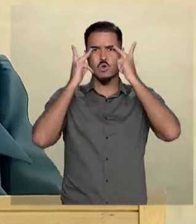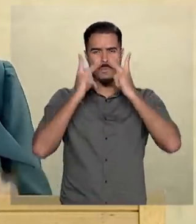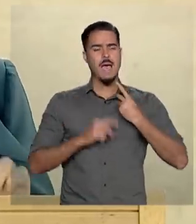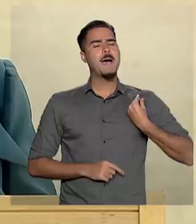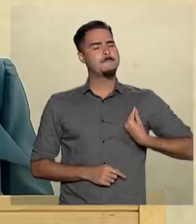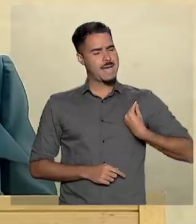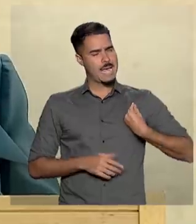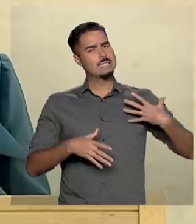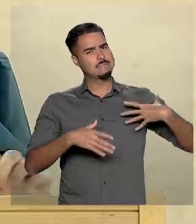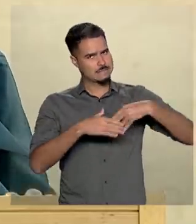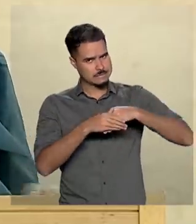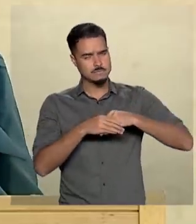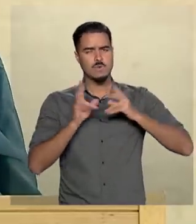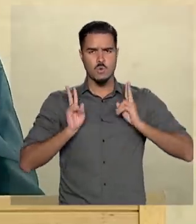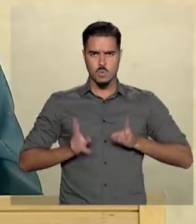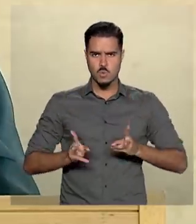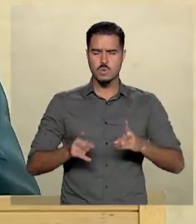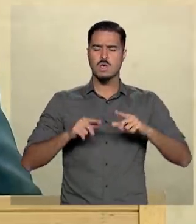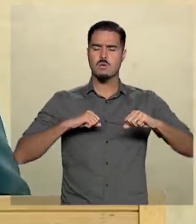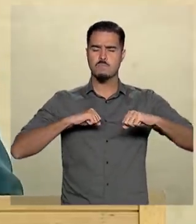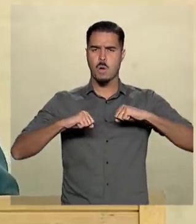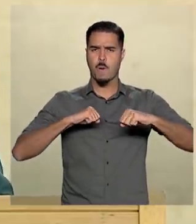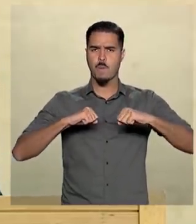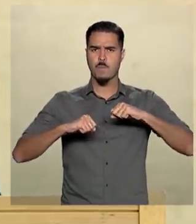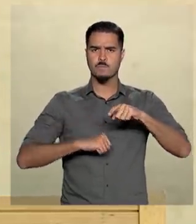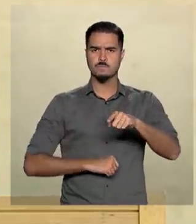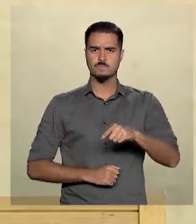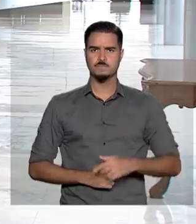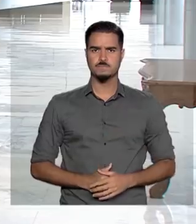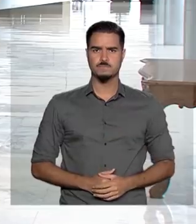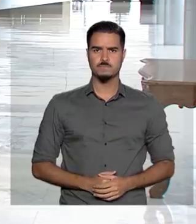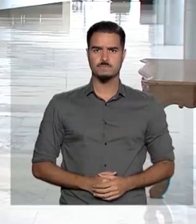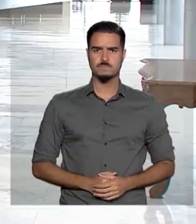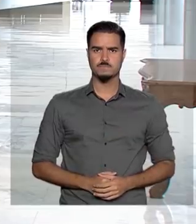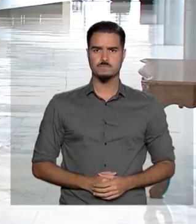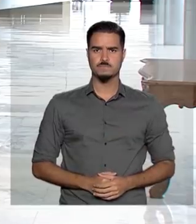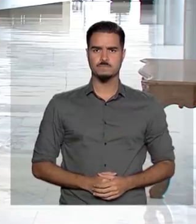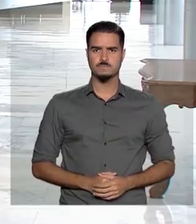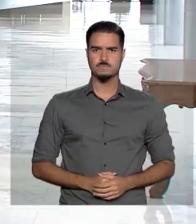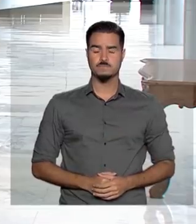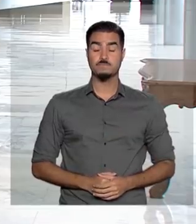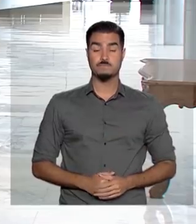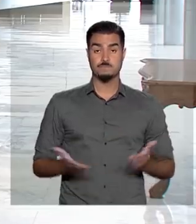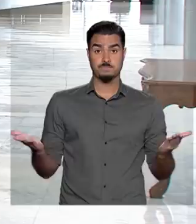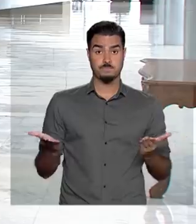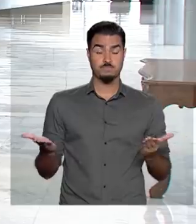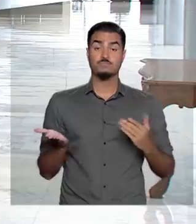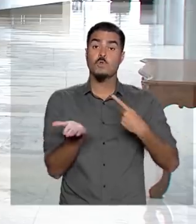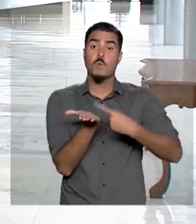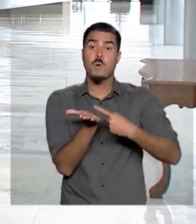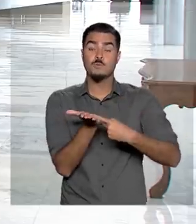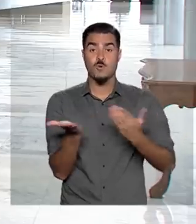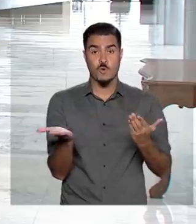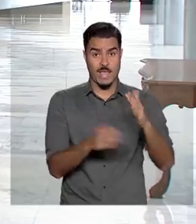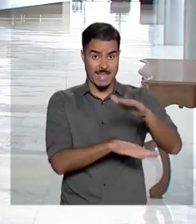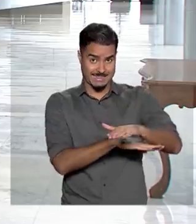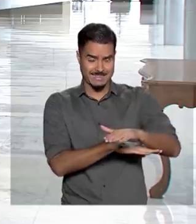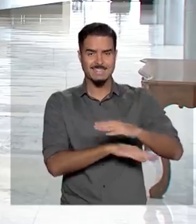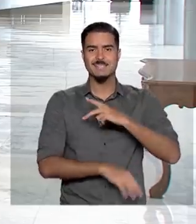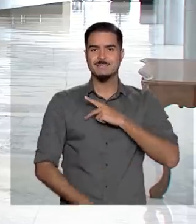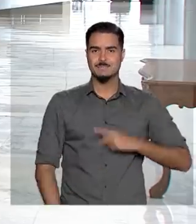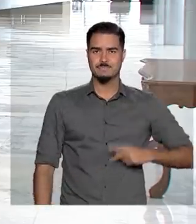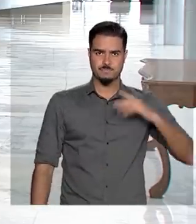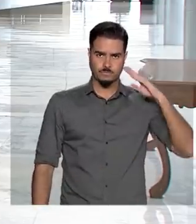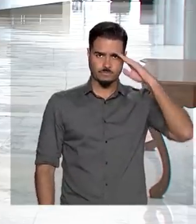continuará participando ativamente desse processo. Agora vamos falar da agenda de hoje à tarde do presidente Jair